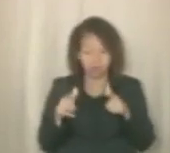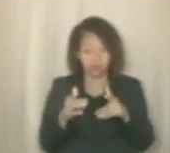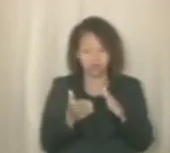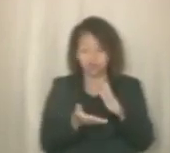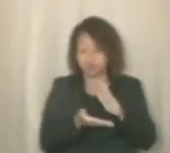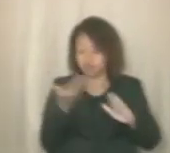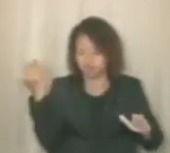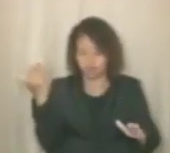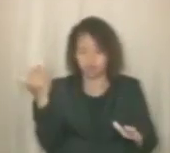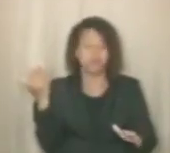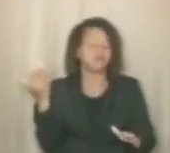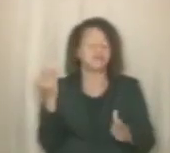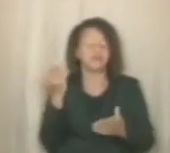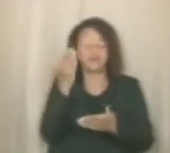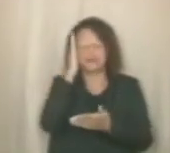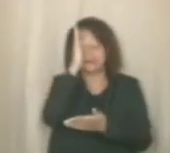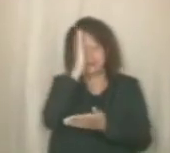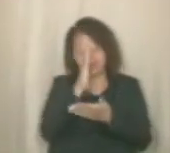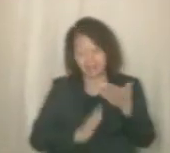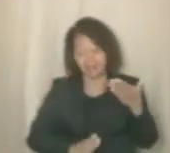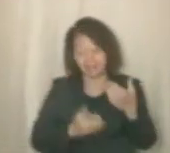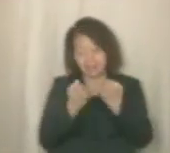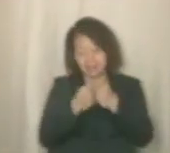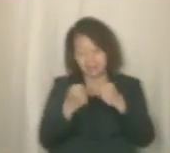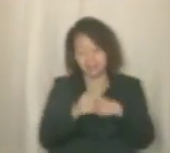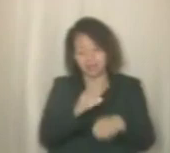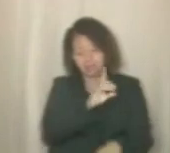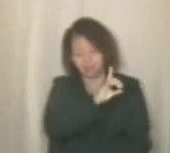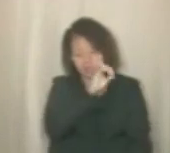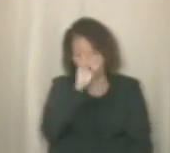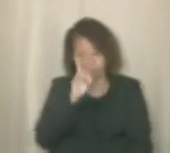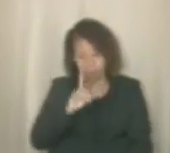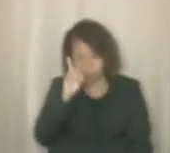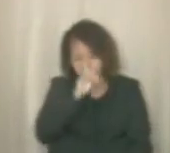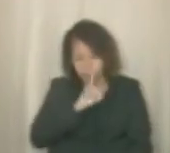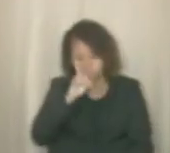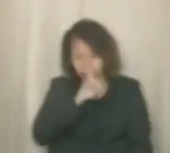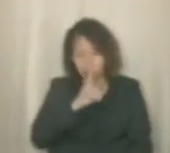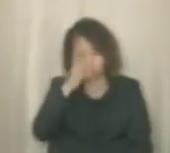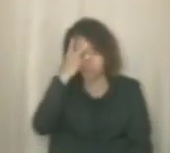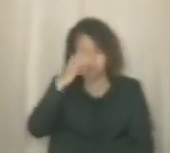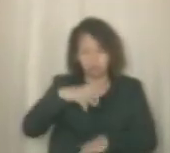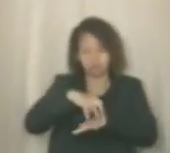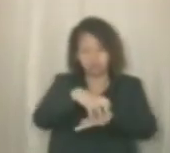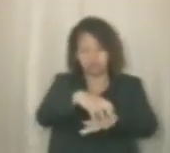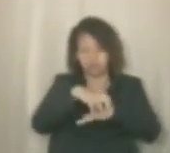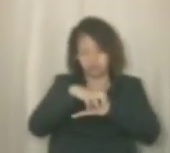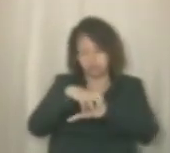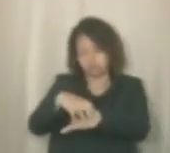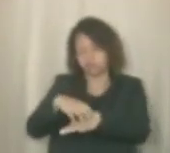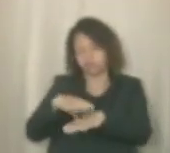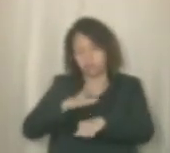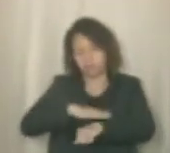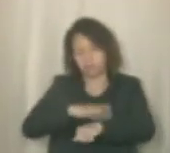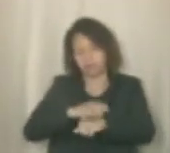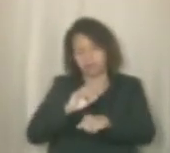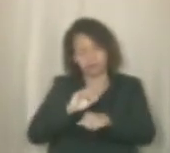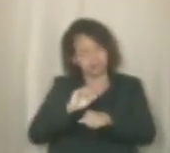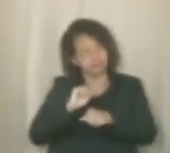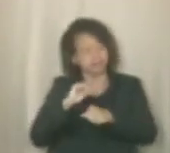passagens aos domingos para evitar circulação de pessoas no meio da pandemia.